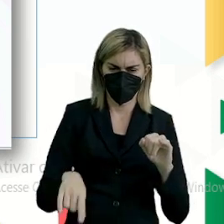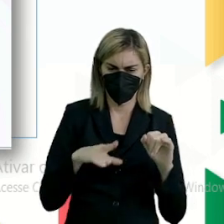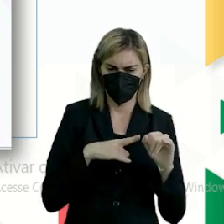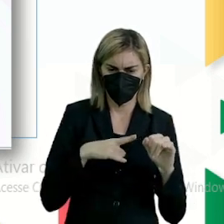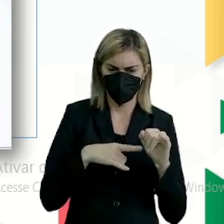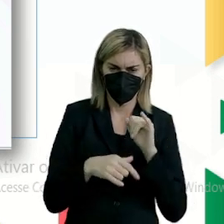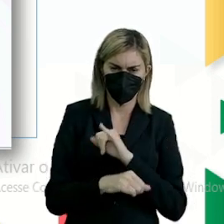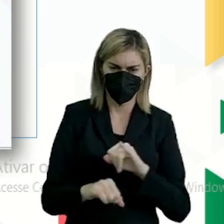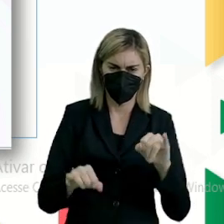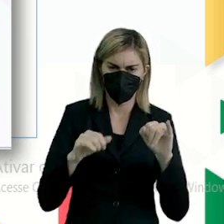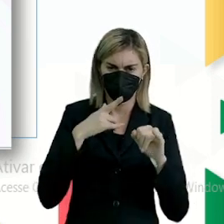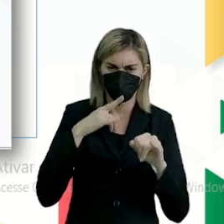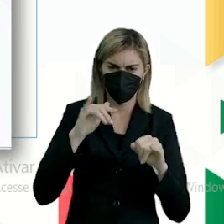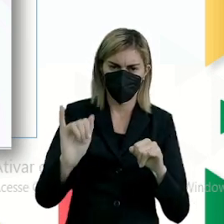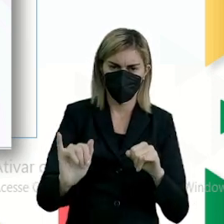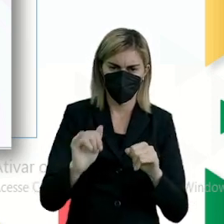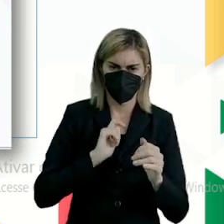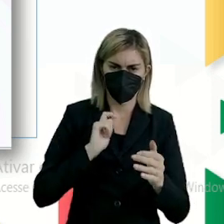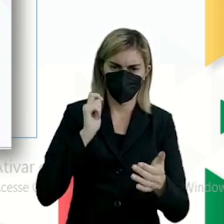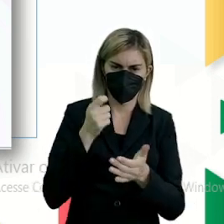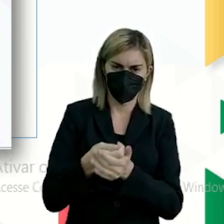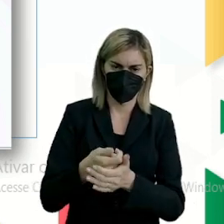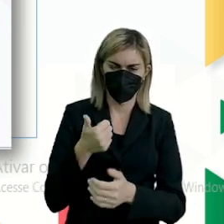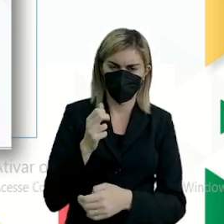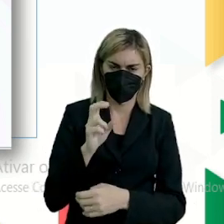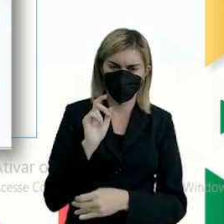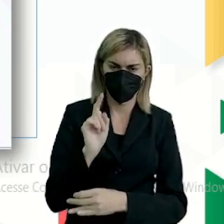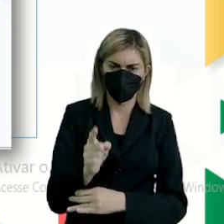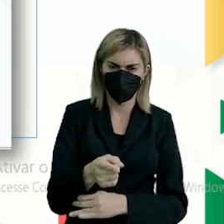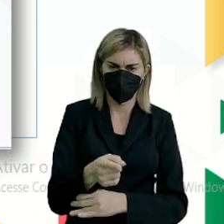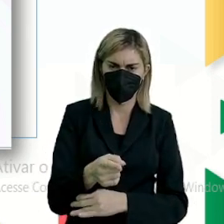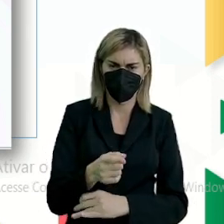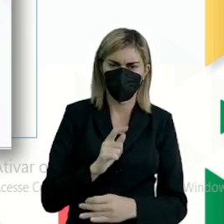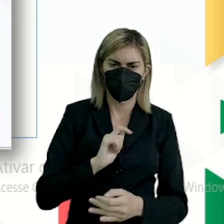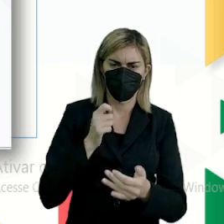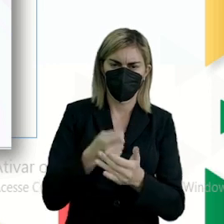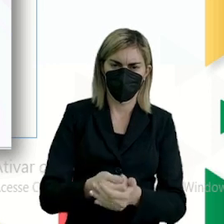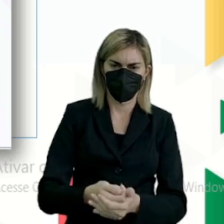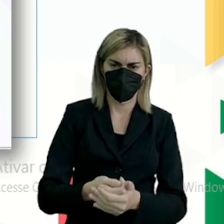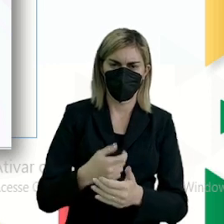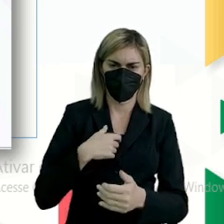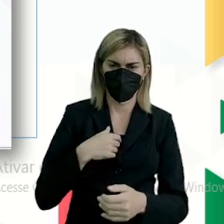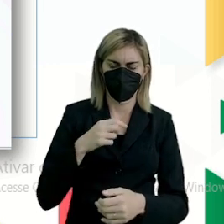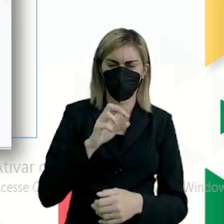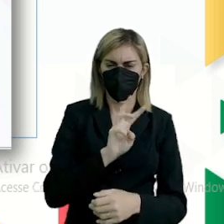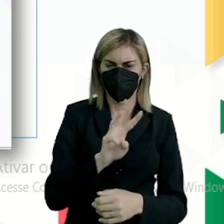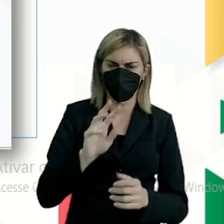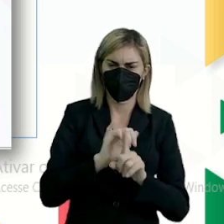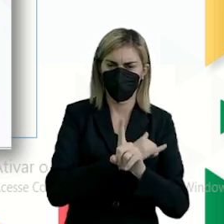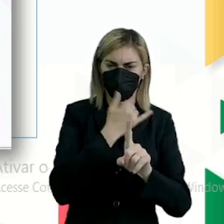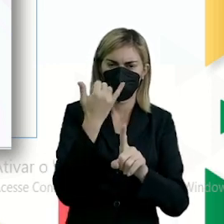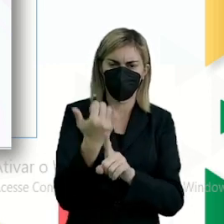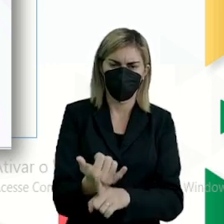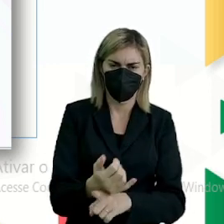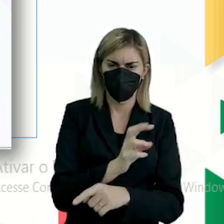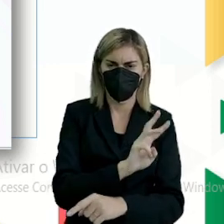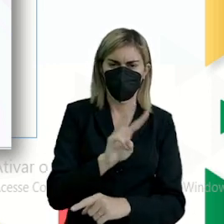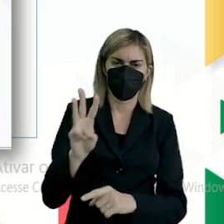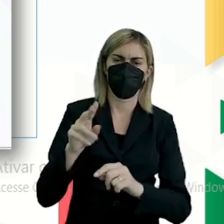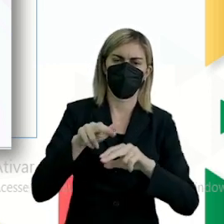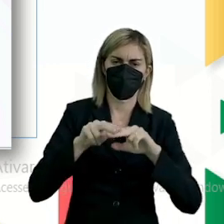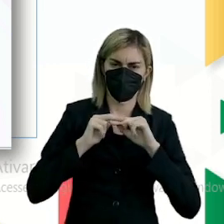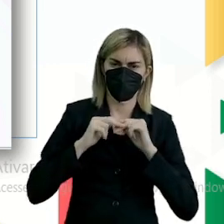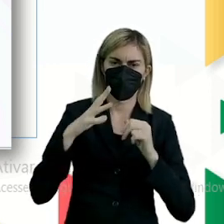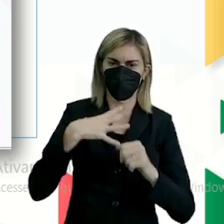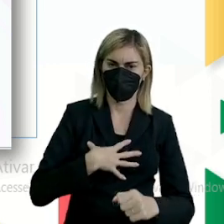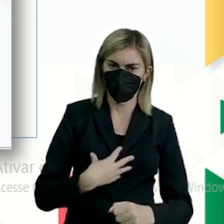notícia. Pais devem pagar 15 mil em indenização por cyberbullying cometido pelas